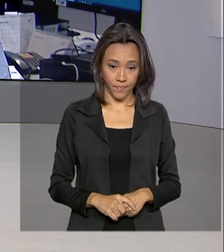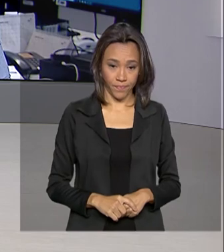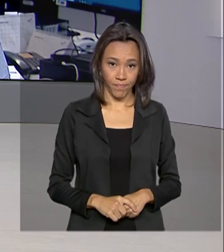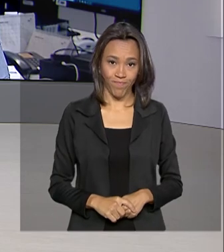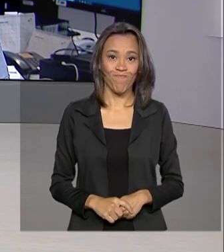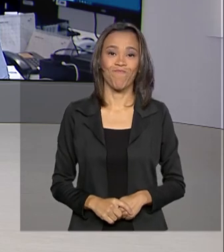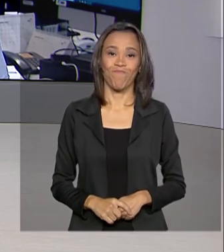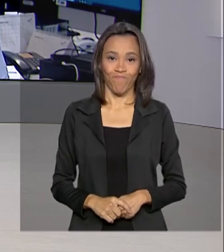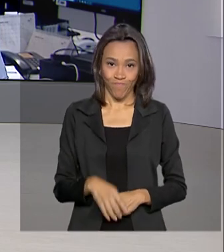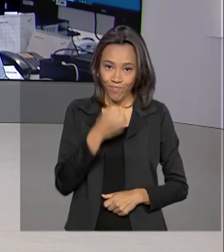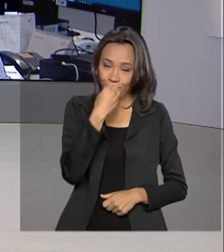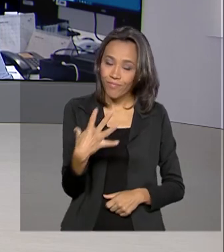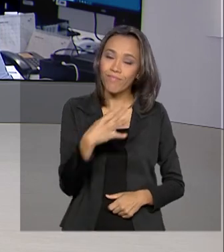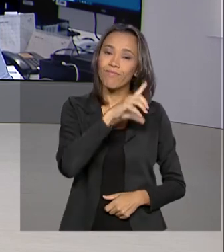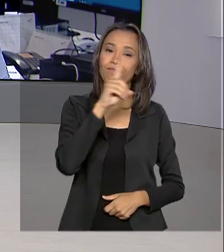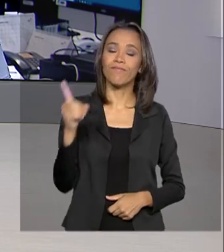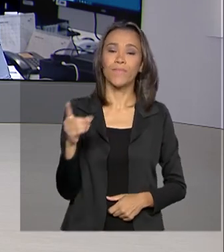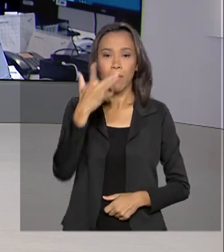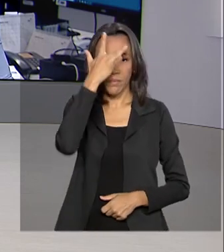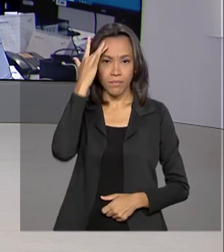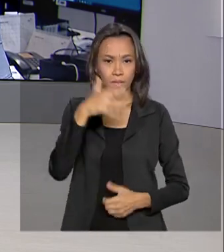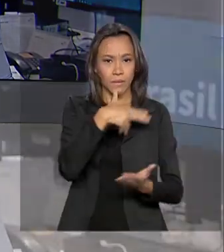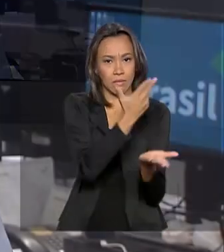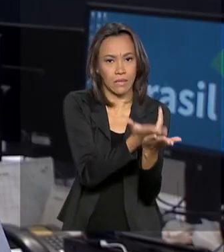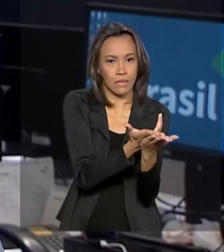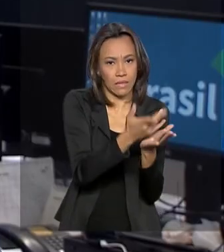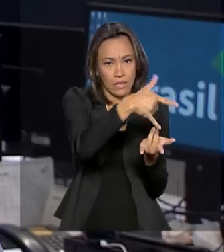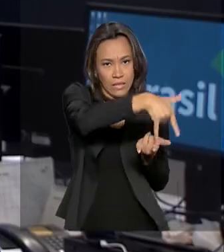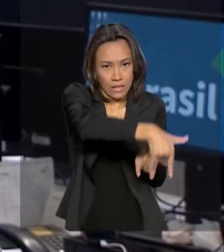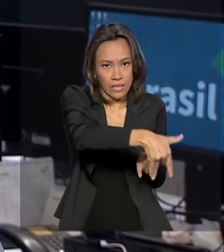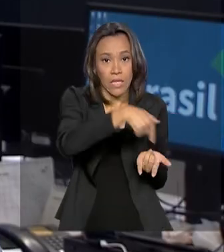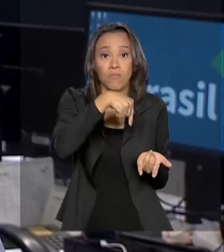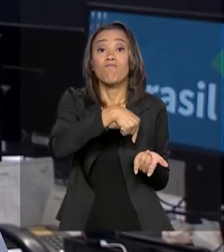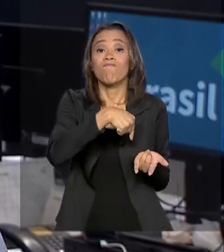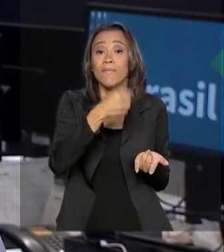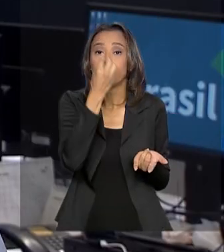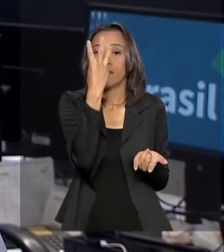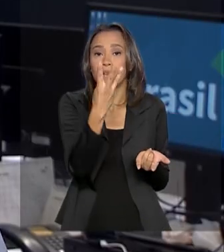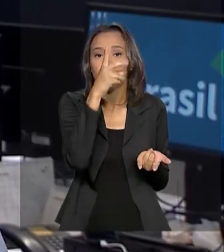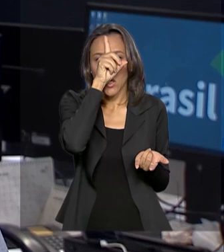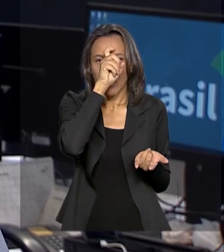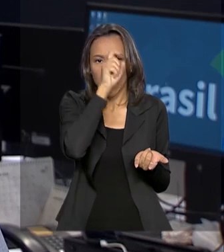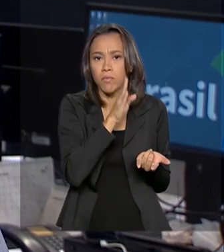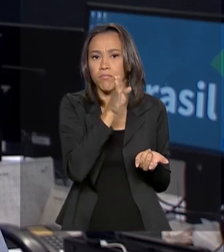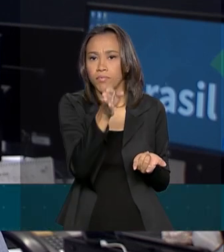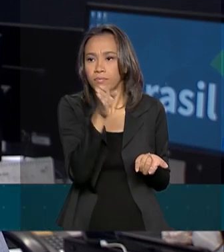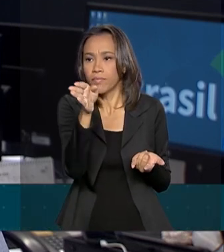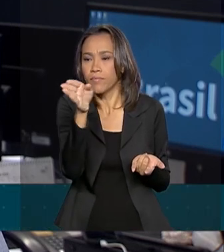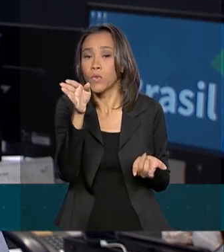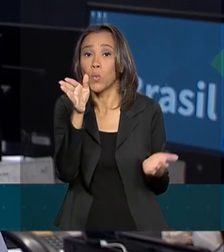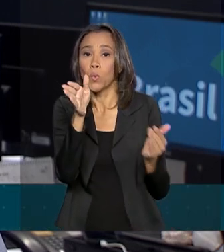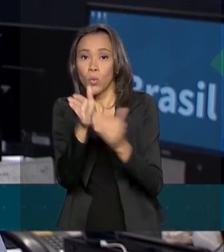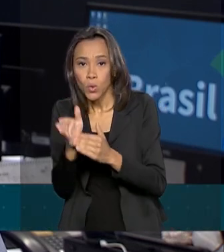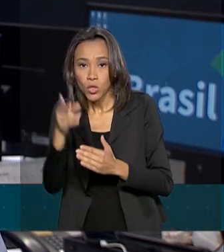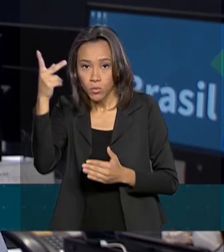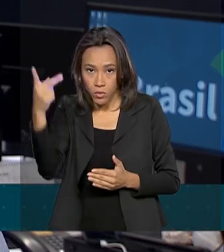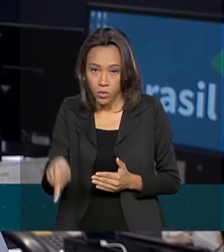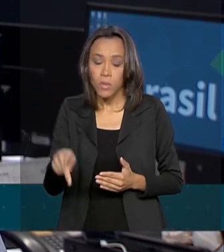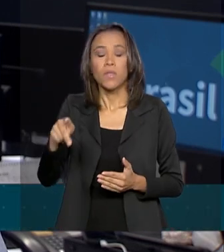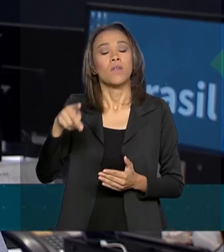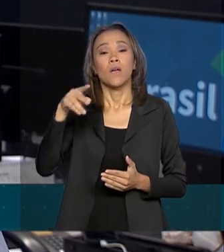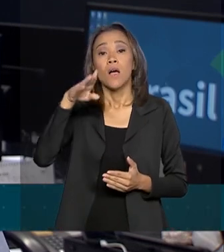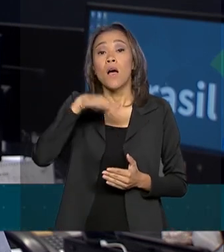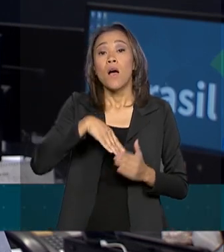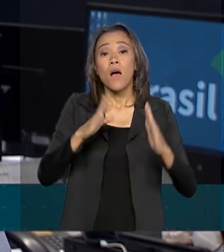Bom dia, Renata. O paciente passou por três hospitais antes de morrer. O último foi o Hospital das Clínicas, aqui em São Paulo,